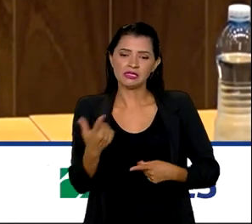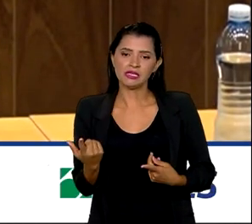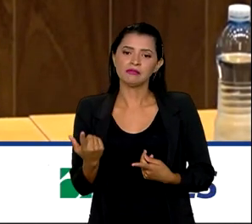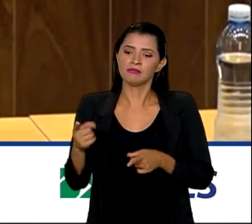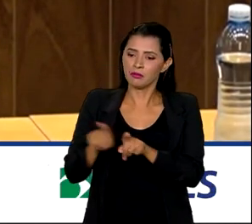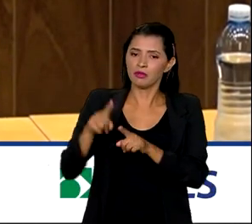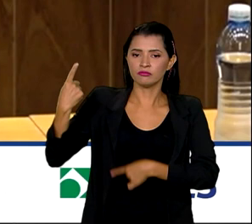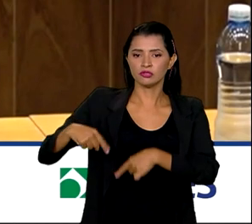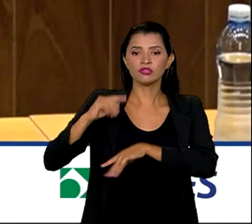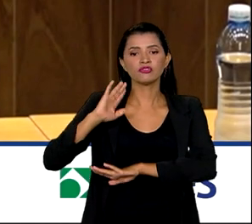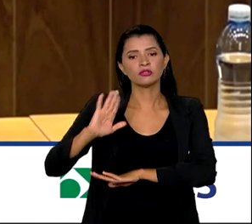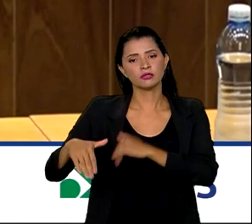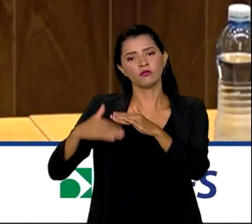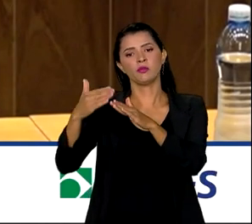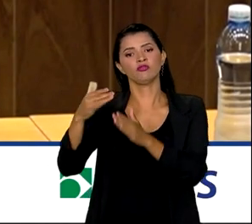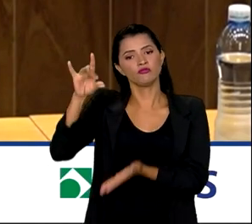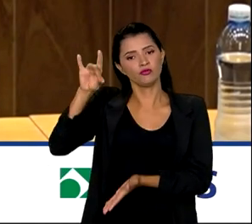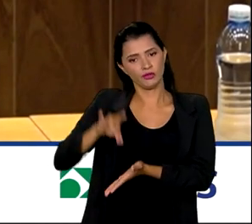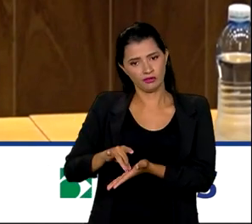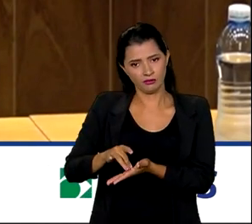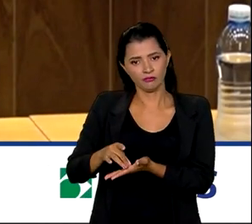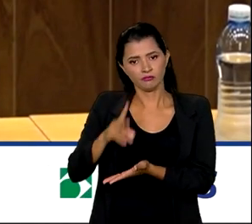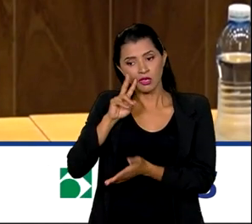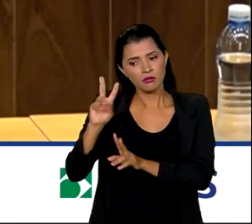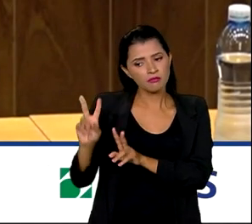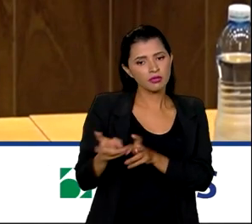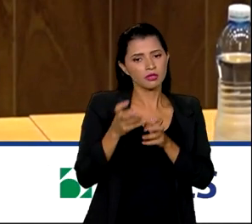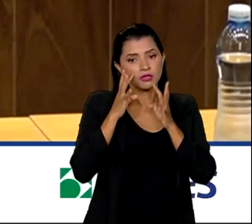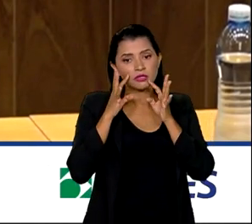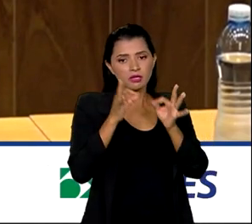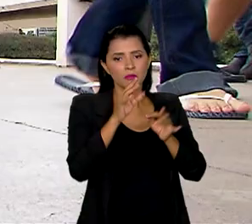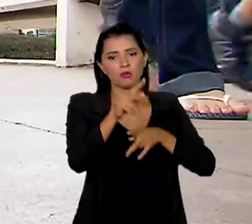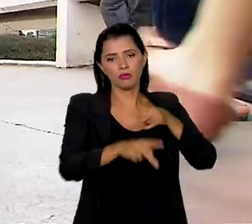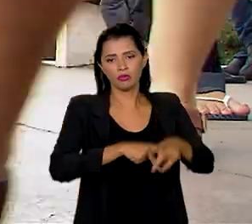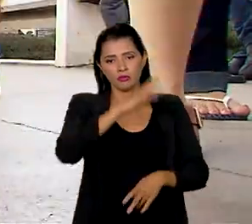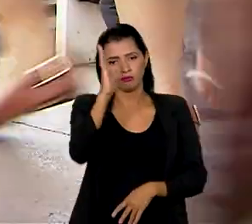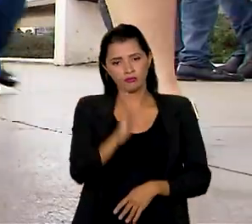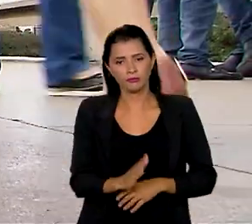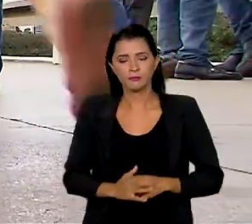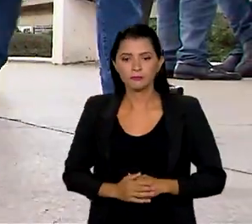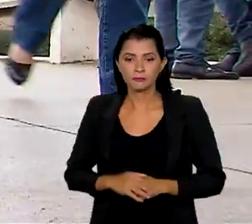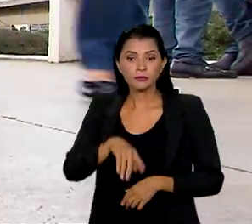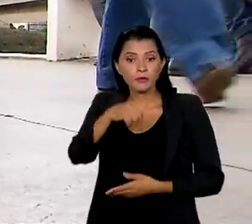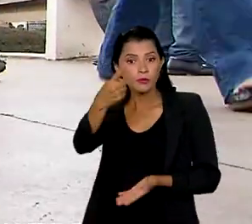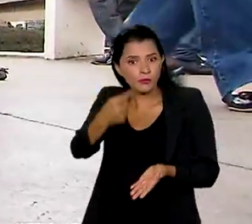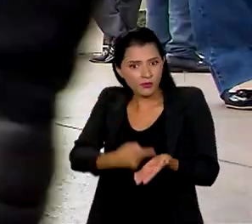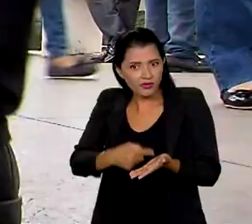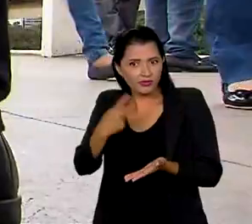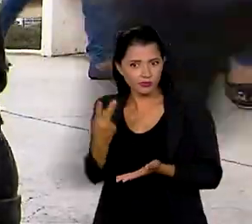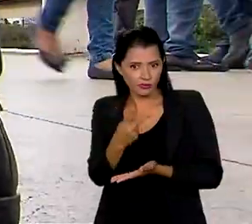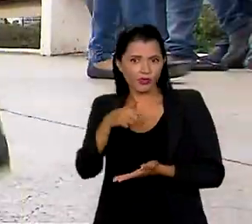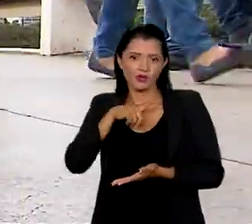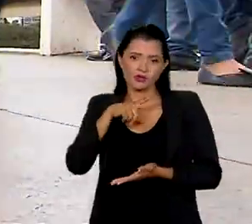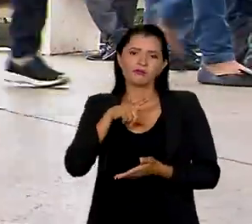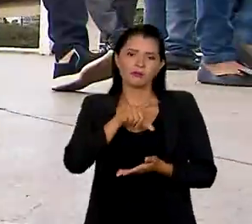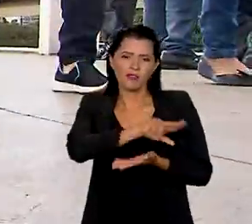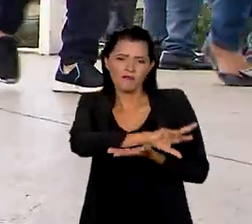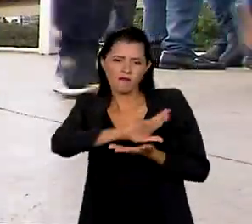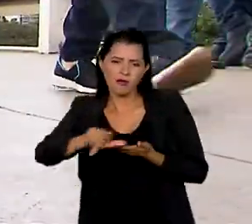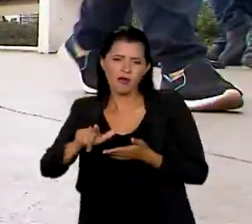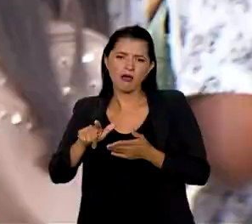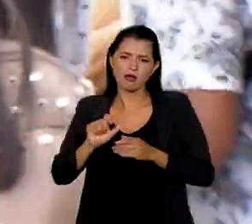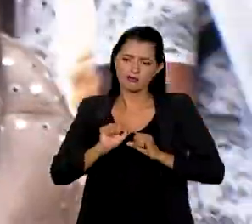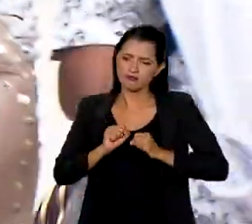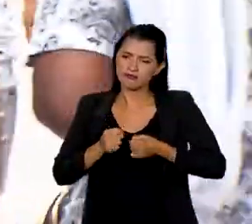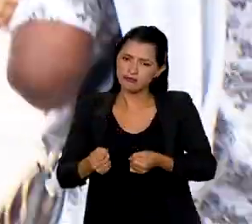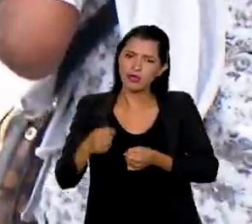uma política de desenvolvimento verdadeira que olhe para o povo brasileiro. O compromisso faz parte de uma série de ações que o